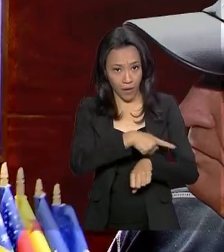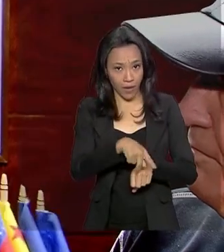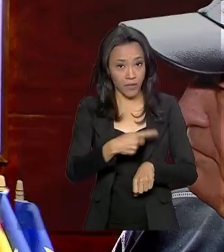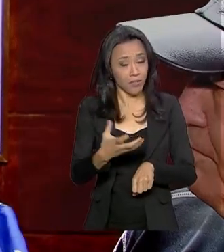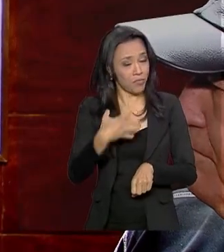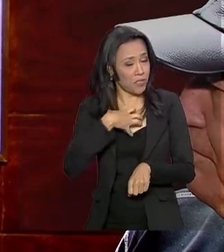orgulho. Obrigado.